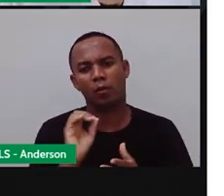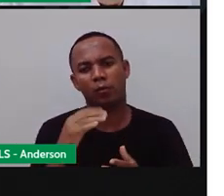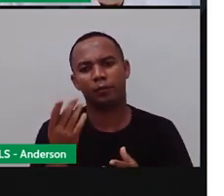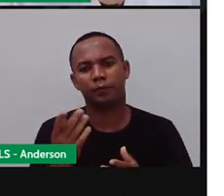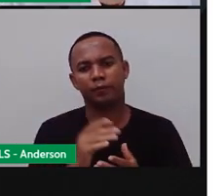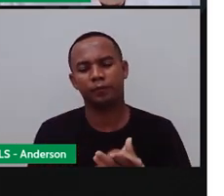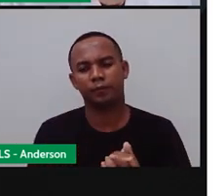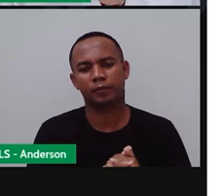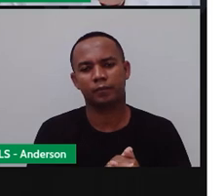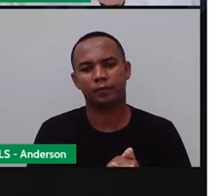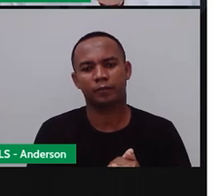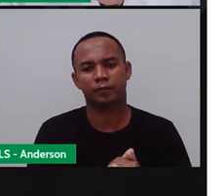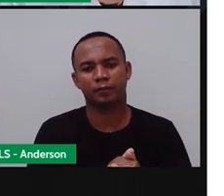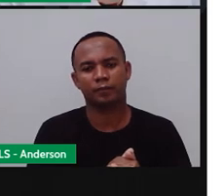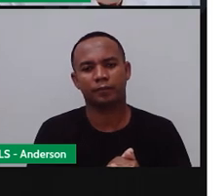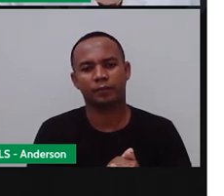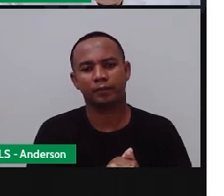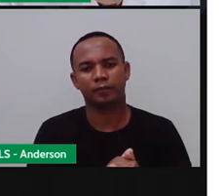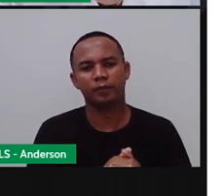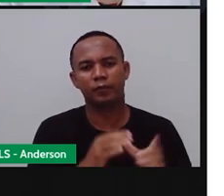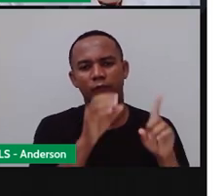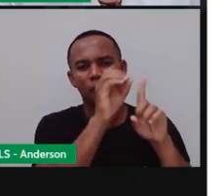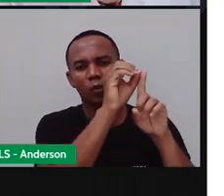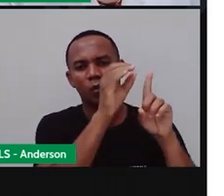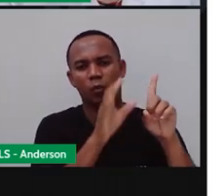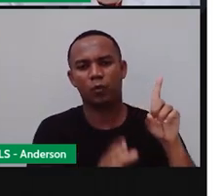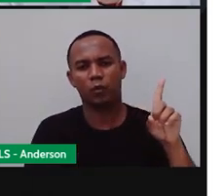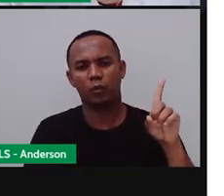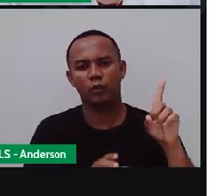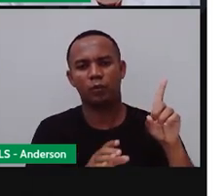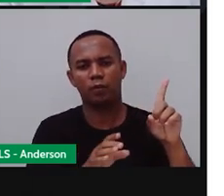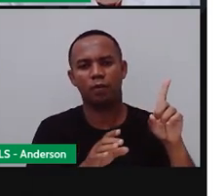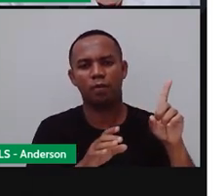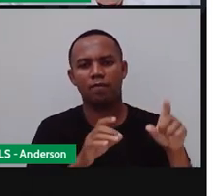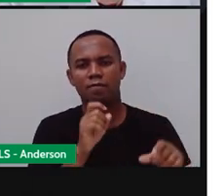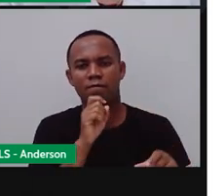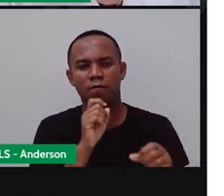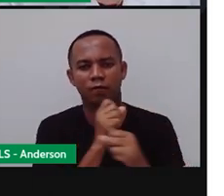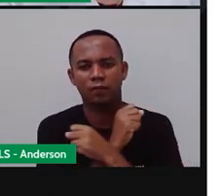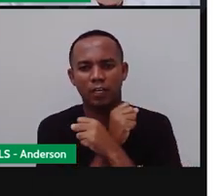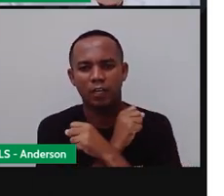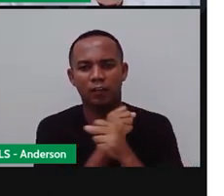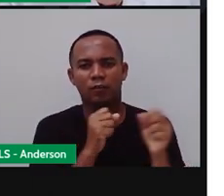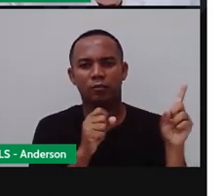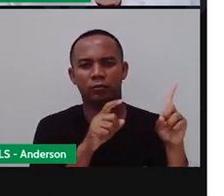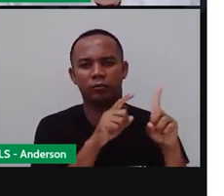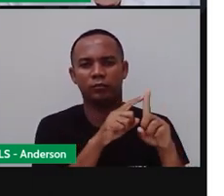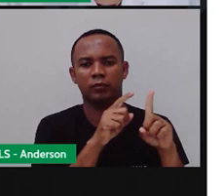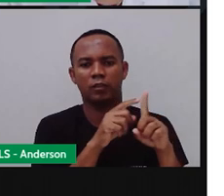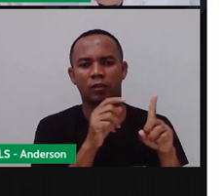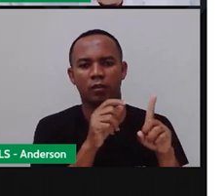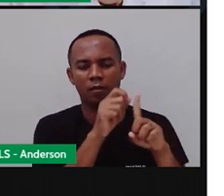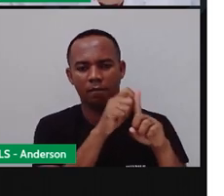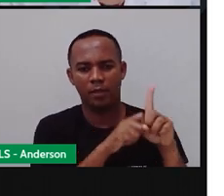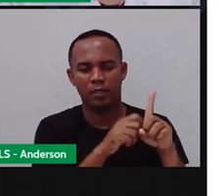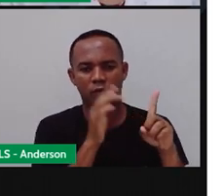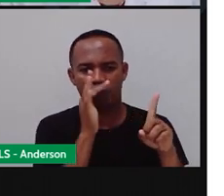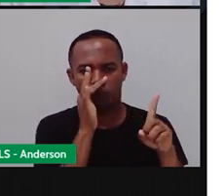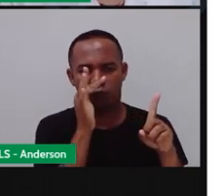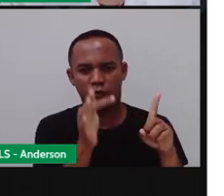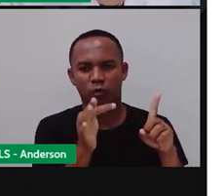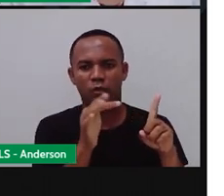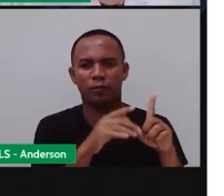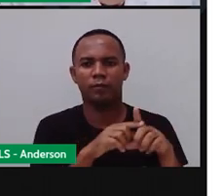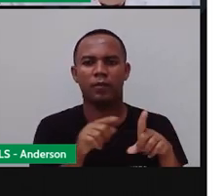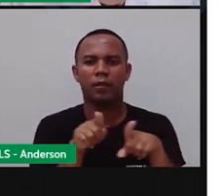Outono, inverno, primavera, verão. Lembrando que nós temos que ir inverno e verão bem definidos. Outono